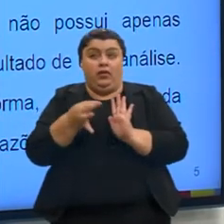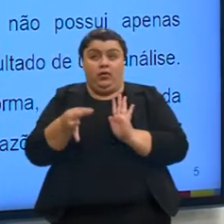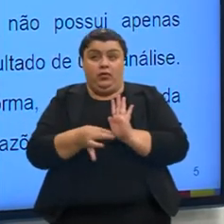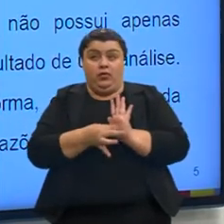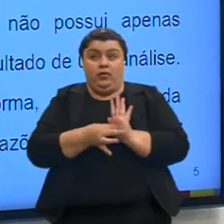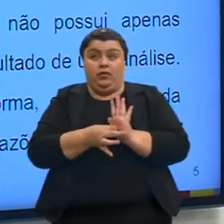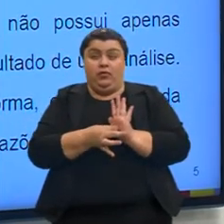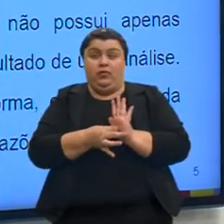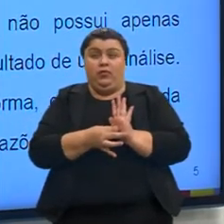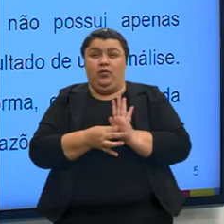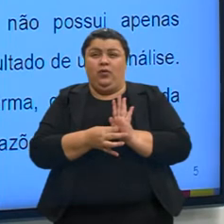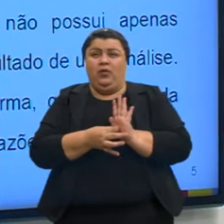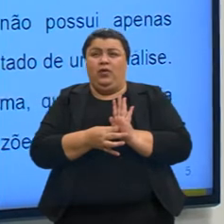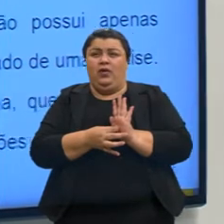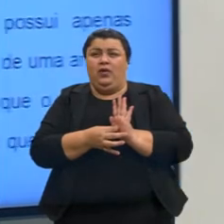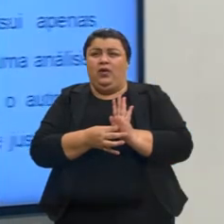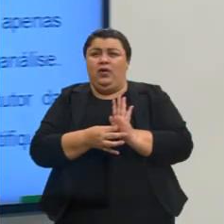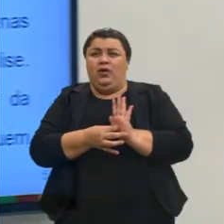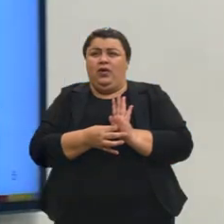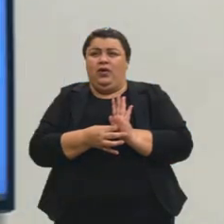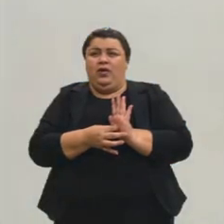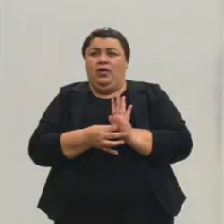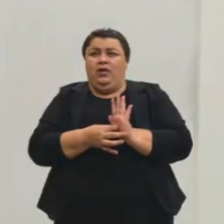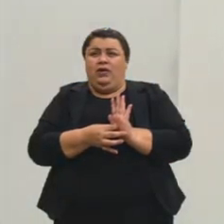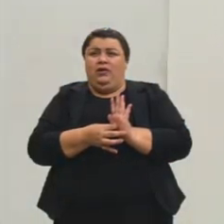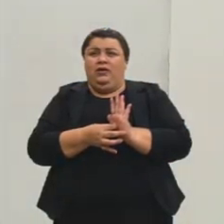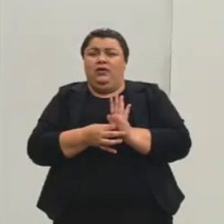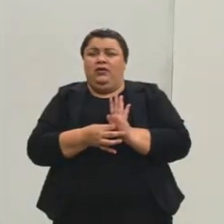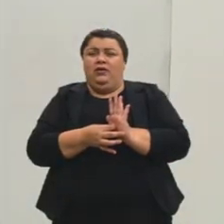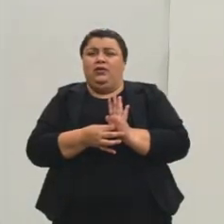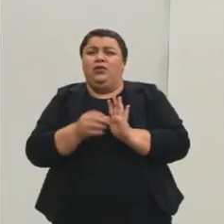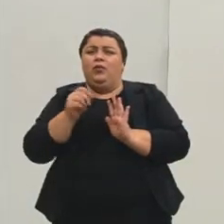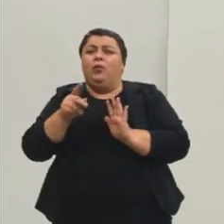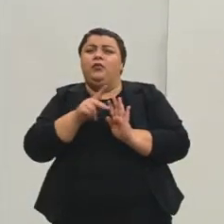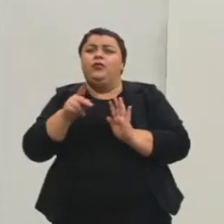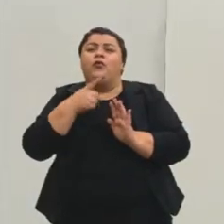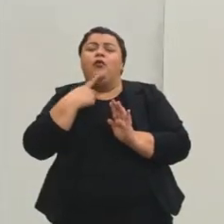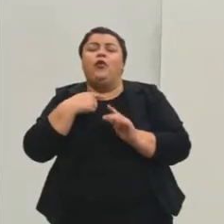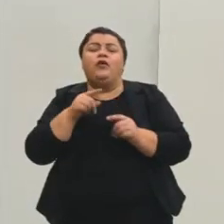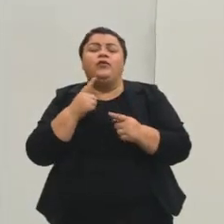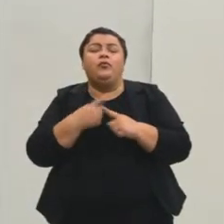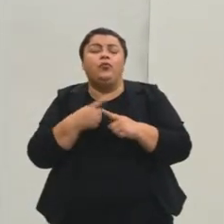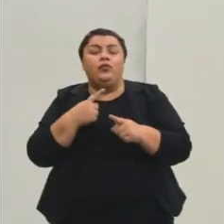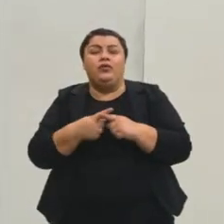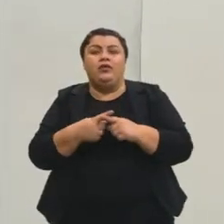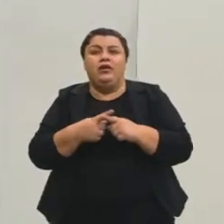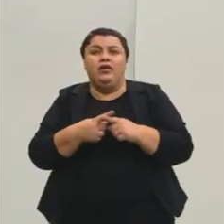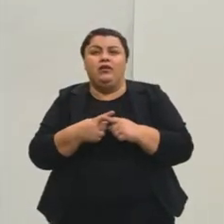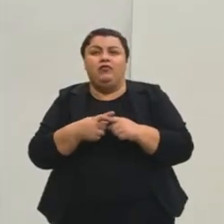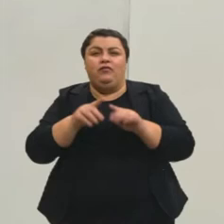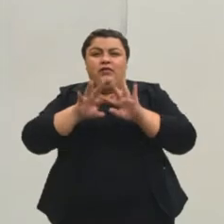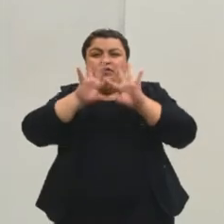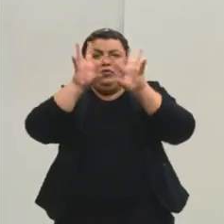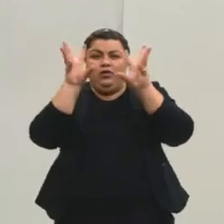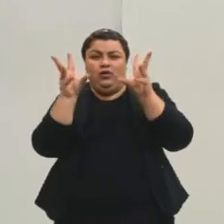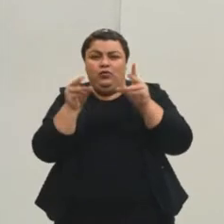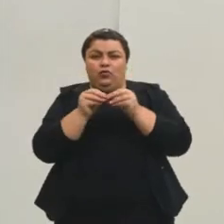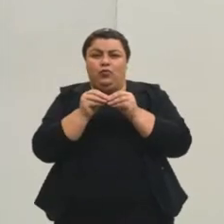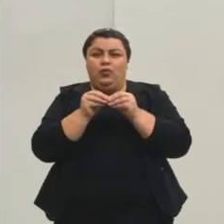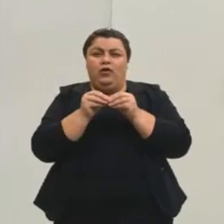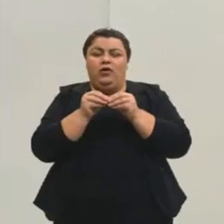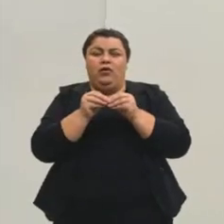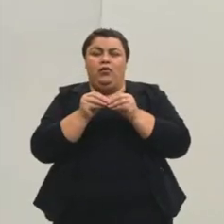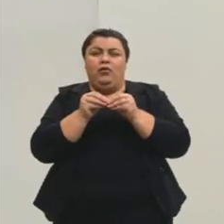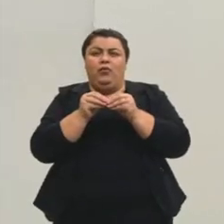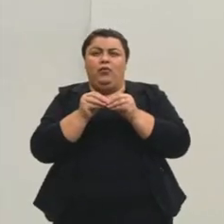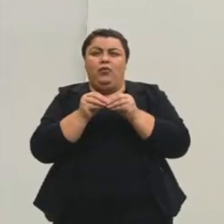Argumentativo. O Pro gosta de fazer isso aqui porque daí, cara, o que a gente faz? A gente vai fazendo esse resumão, sabe? Vai fazendo